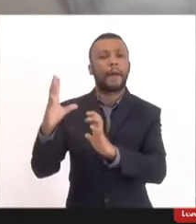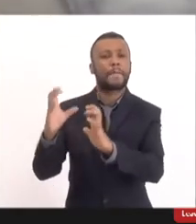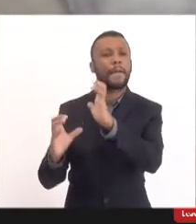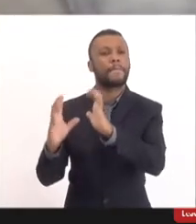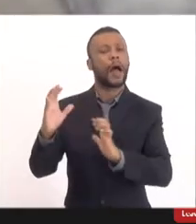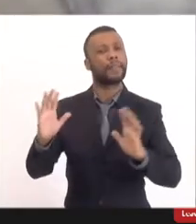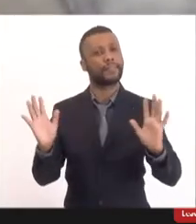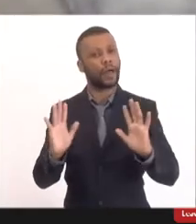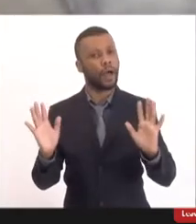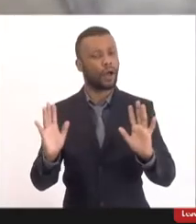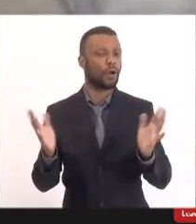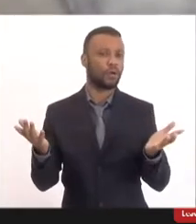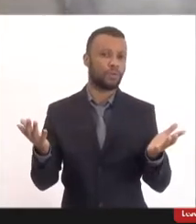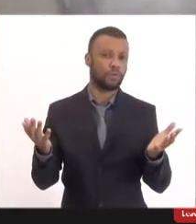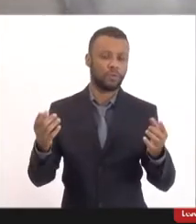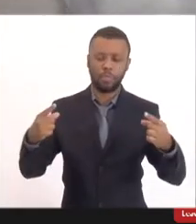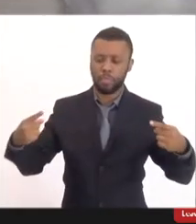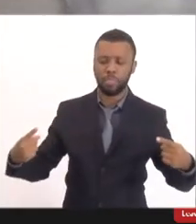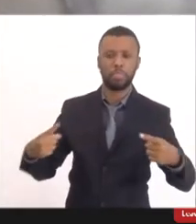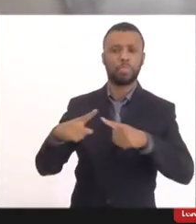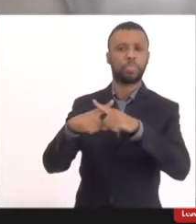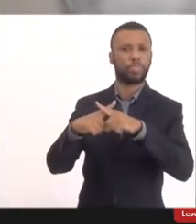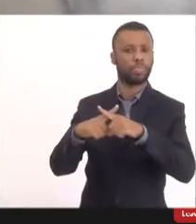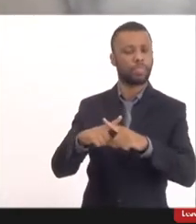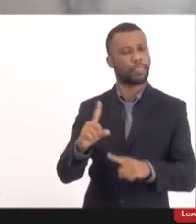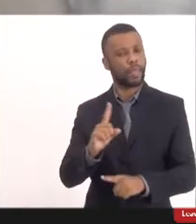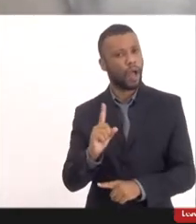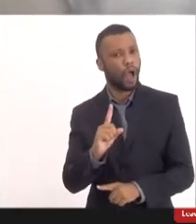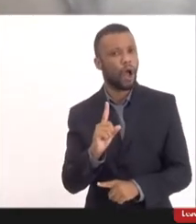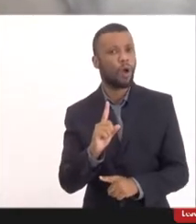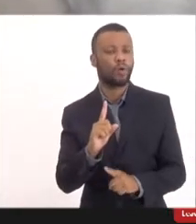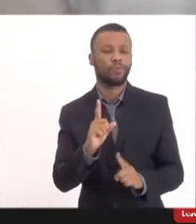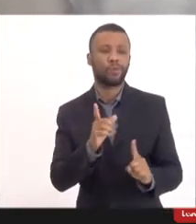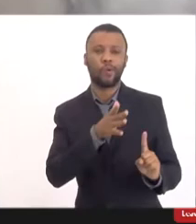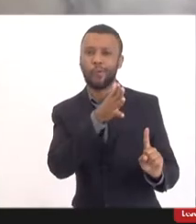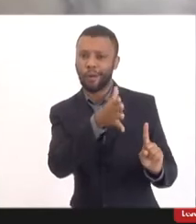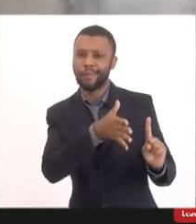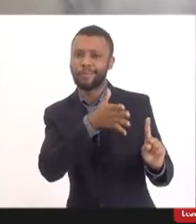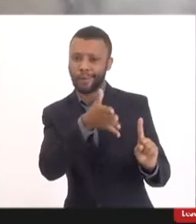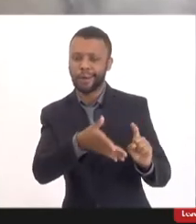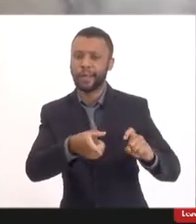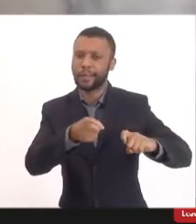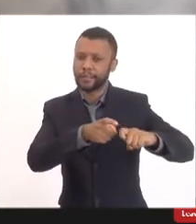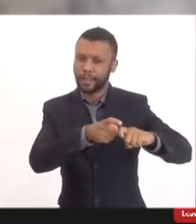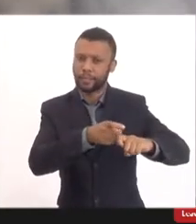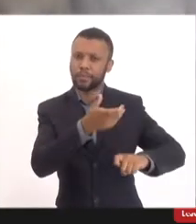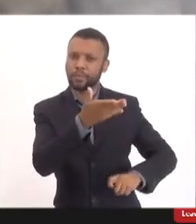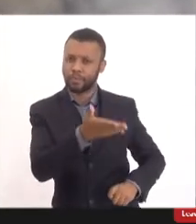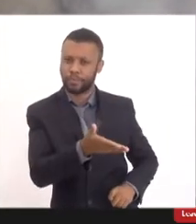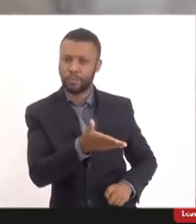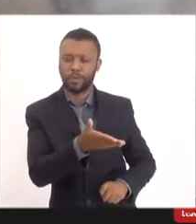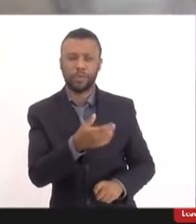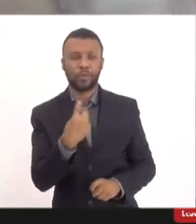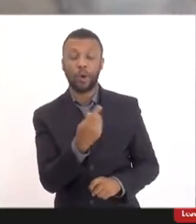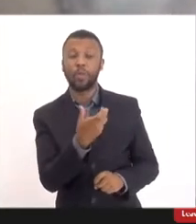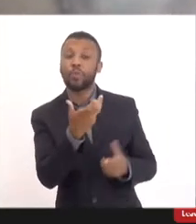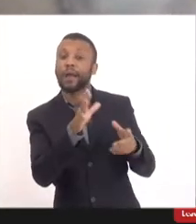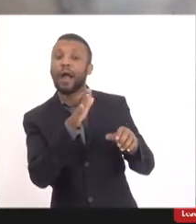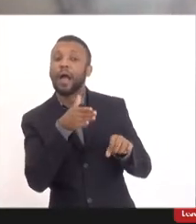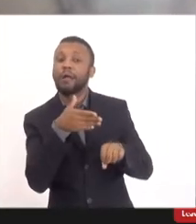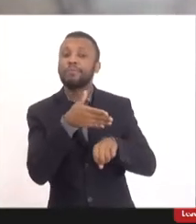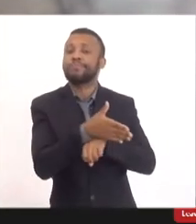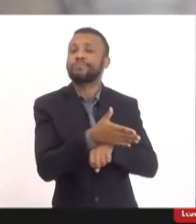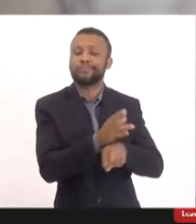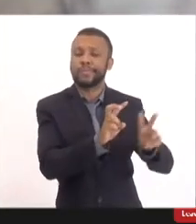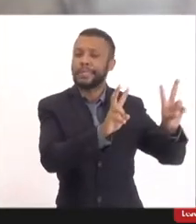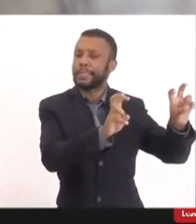uma linha de confronto, de conflito com a fala da doutora, tá? A gente não vai entrar nessa questão, uma vez que a